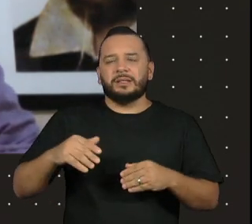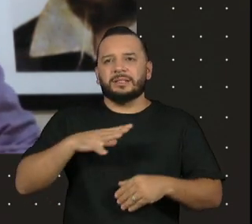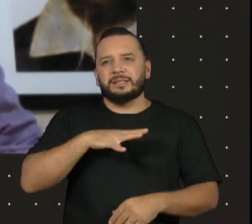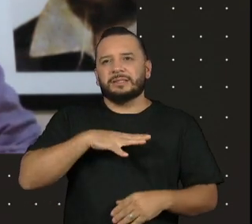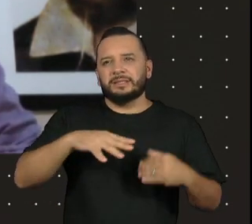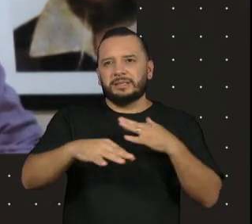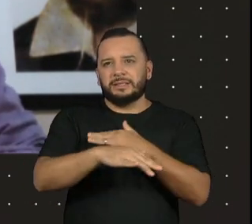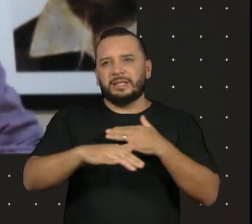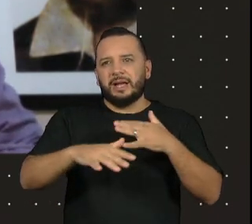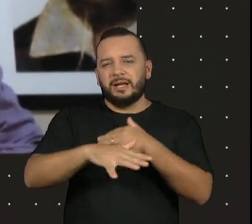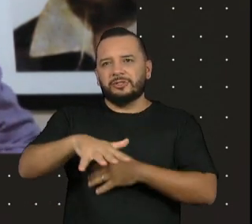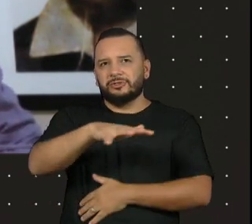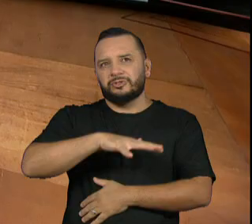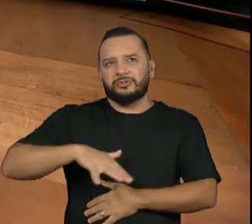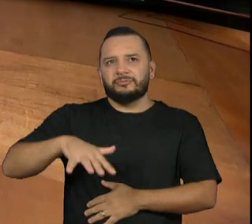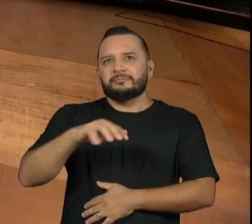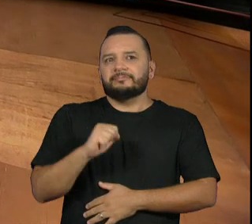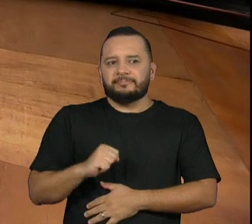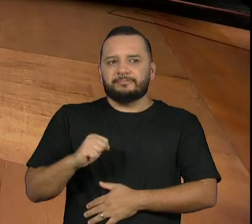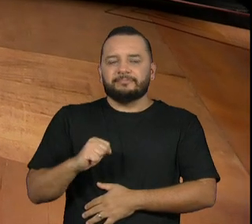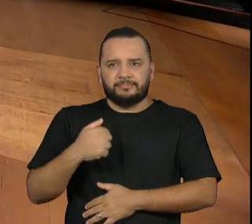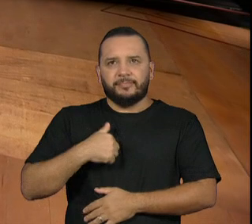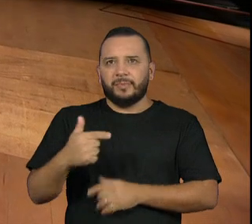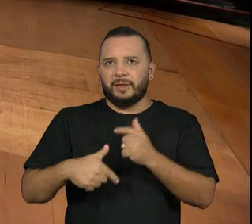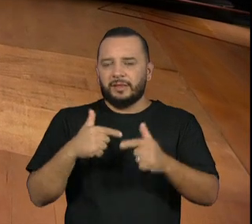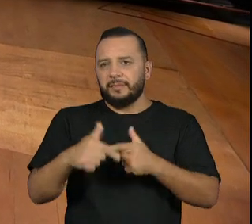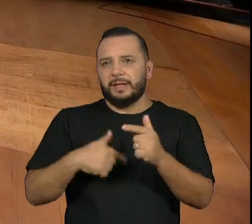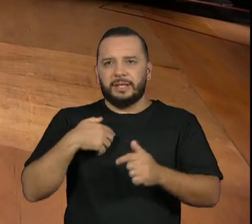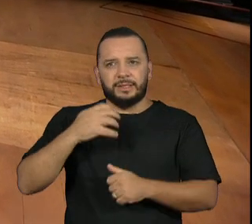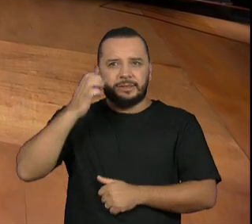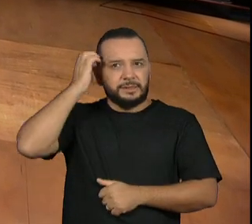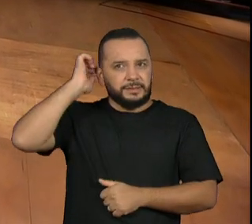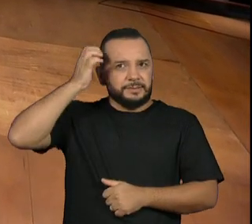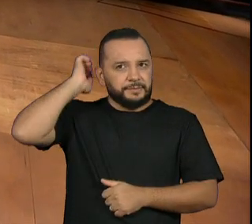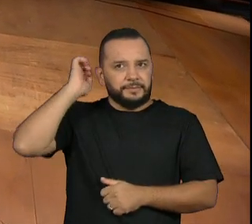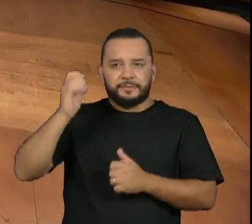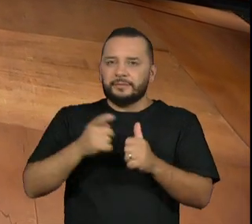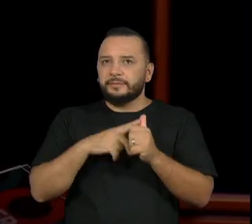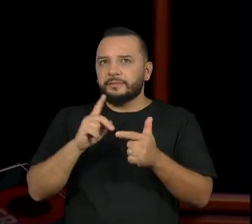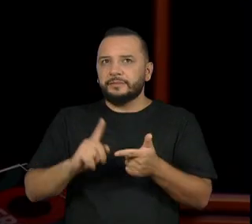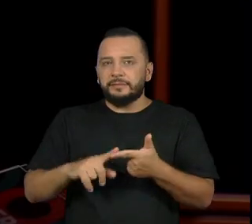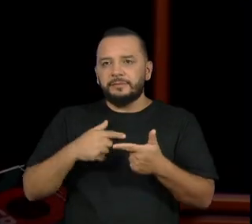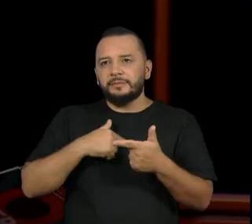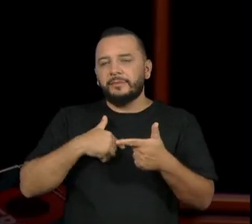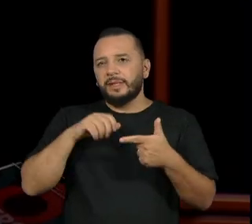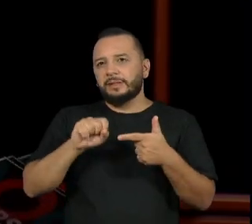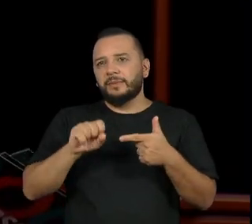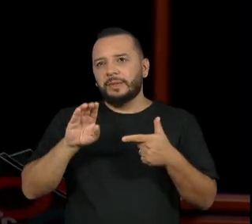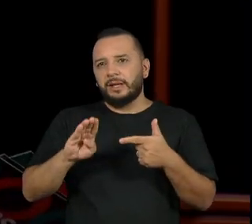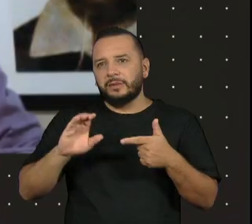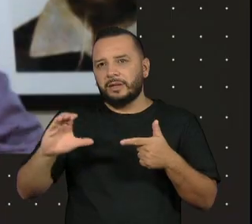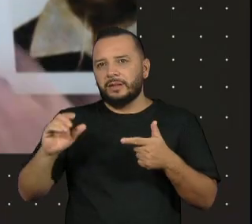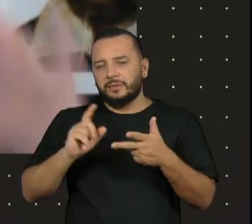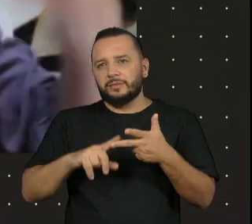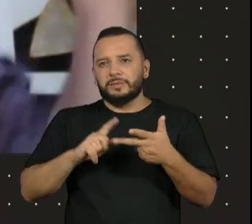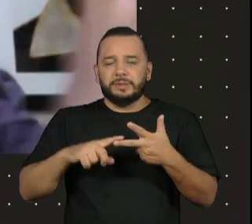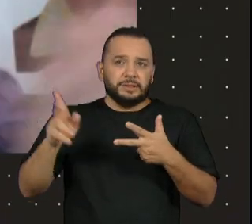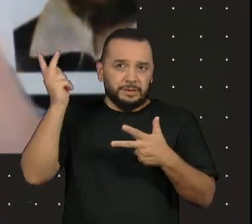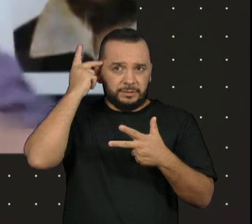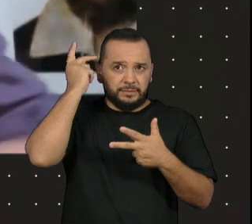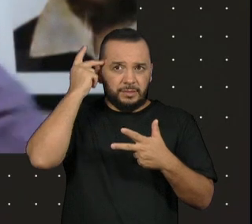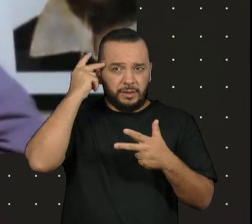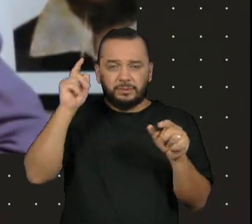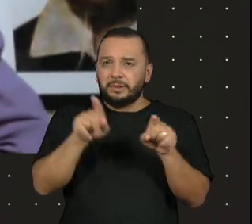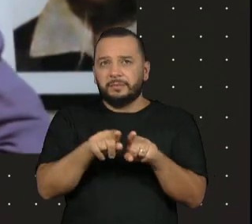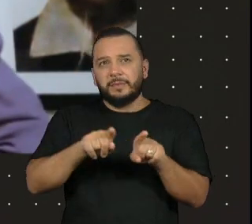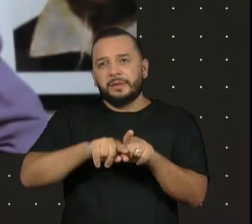No caso, eu trabalhei na cidade de Santo André e na cidade de São Bernardo e de São Paulo e no país como um